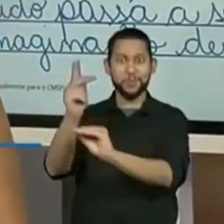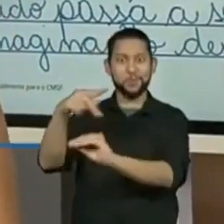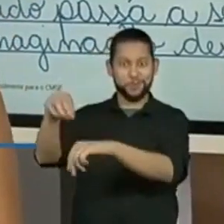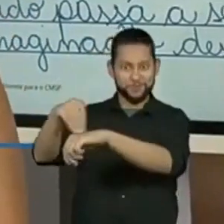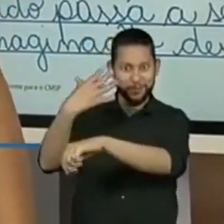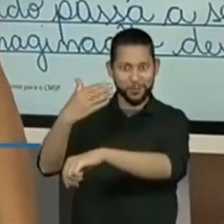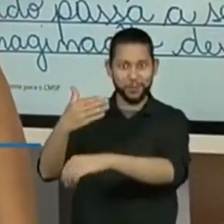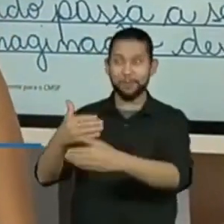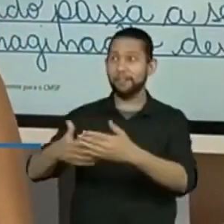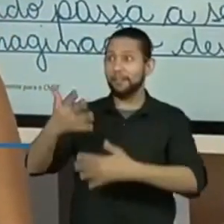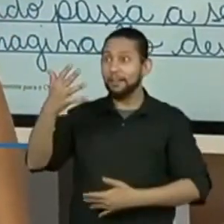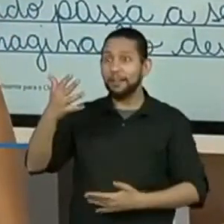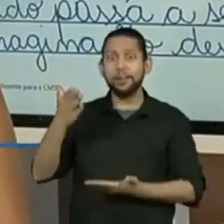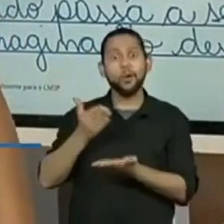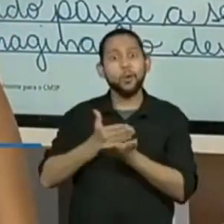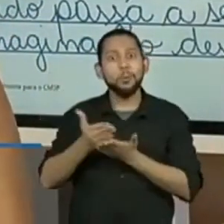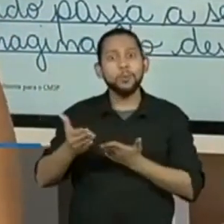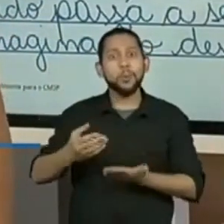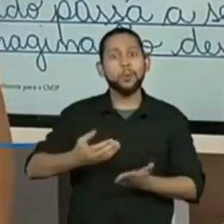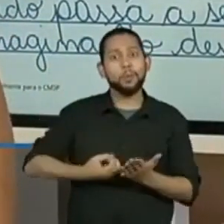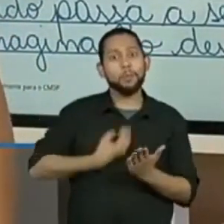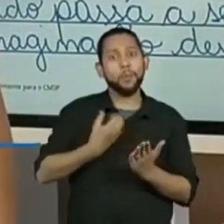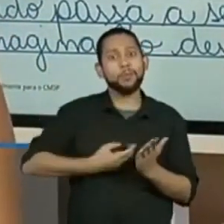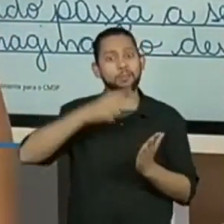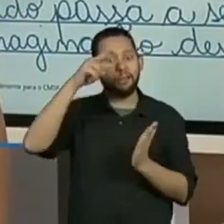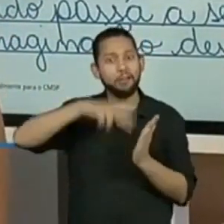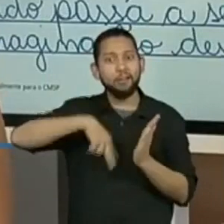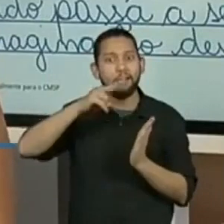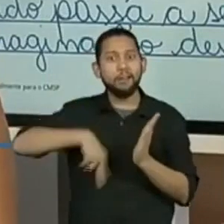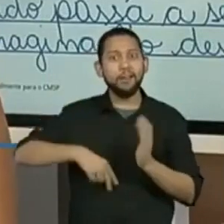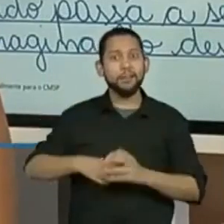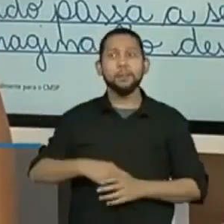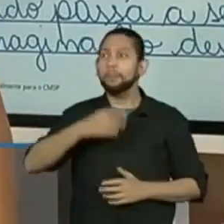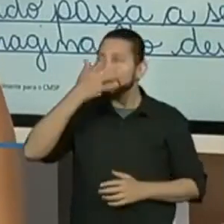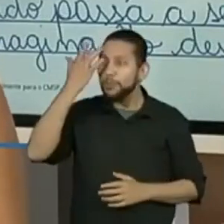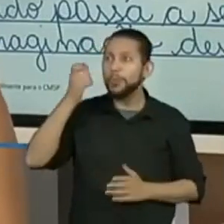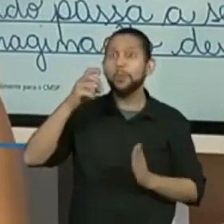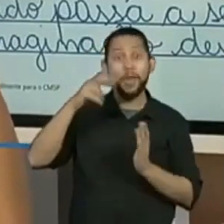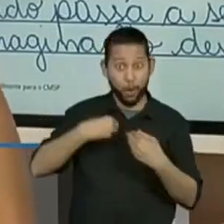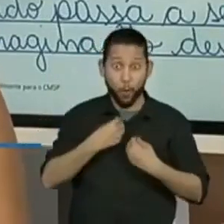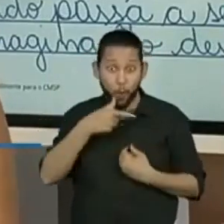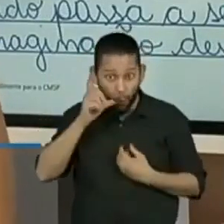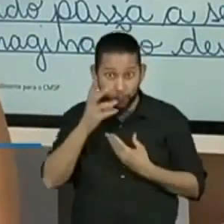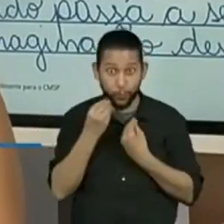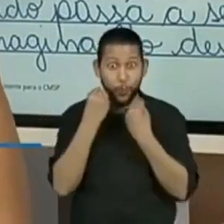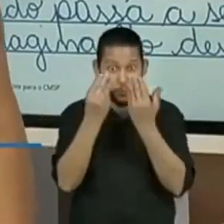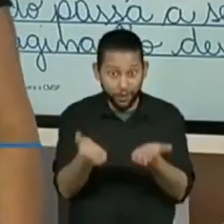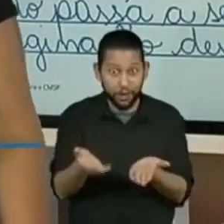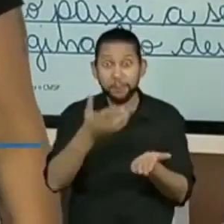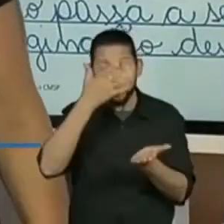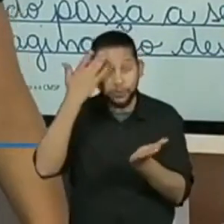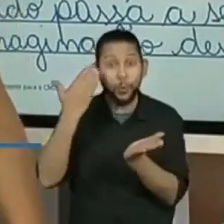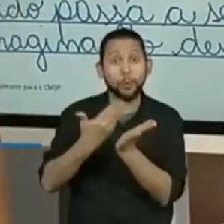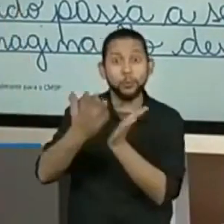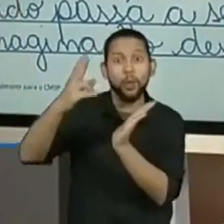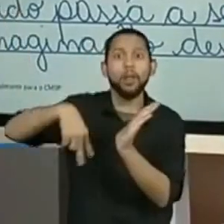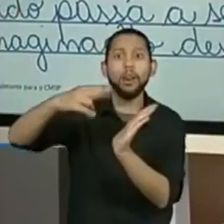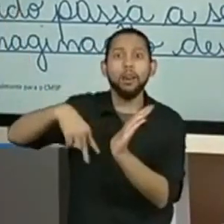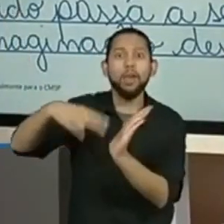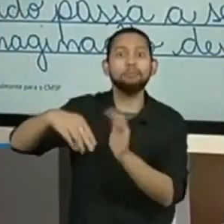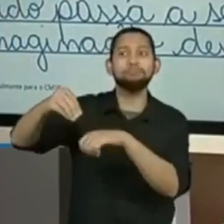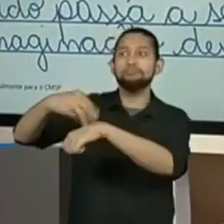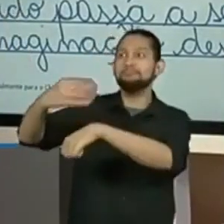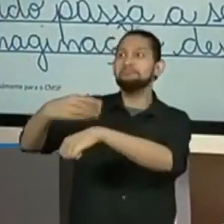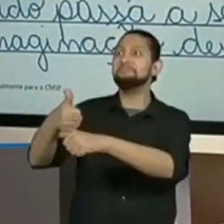está começando a ler e tem gente que andou lendo os poemas que nós dissemos ontem aqui. Muito bom!